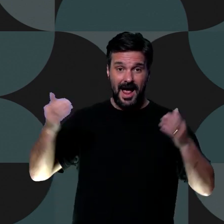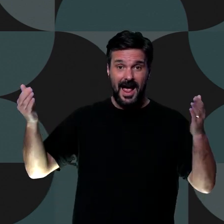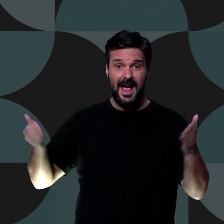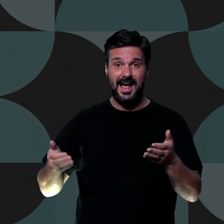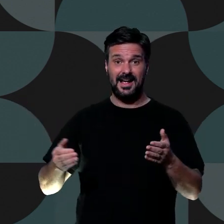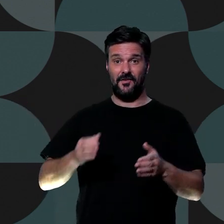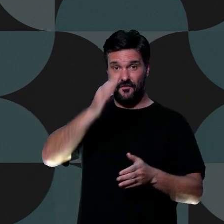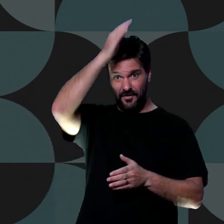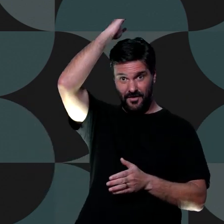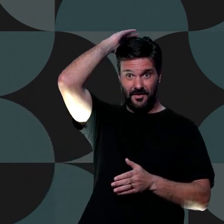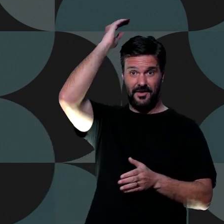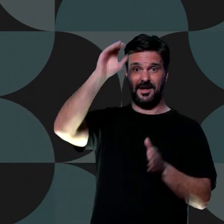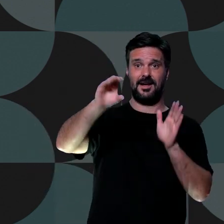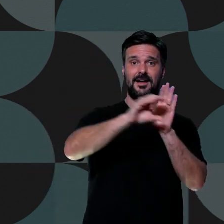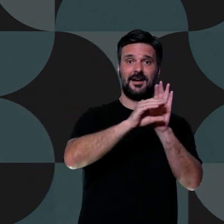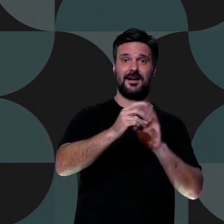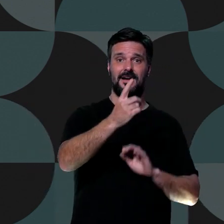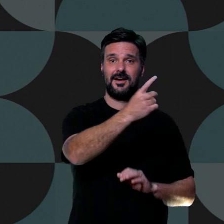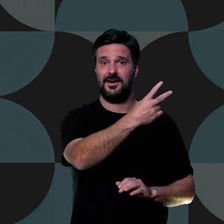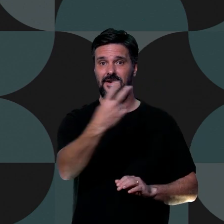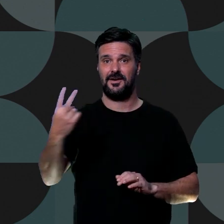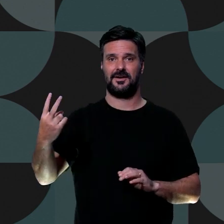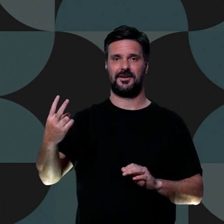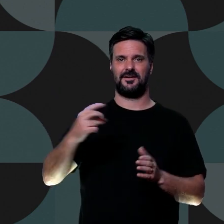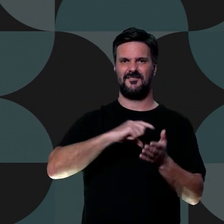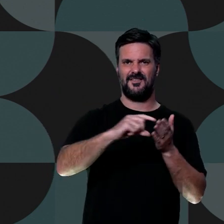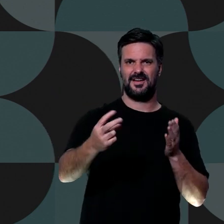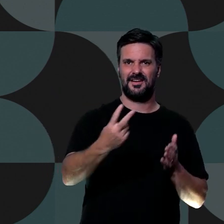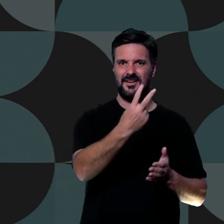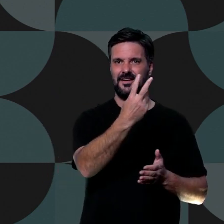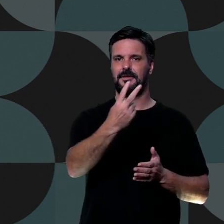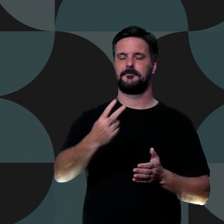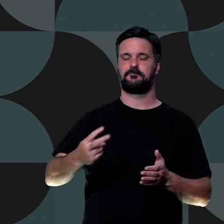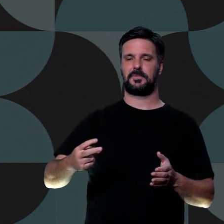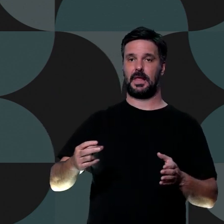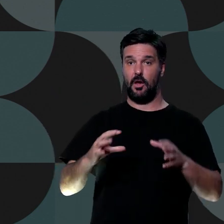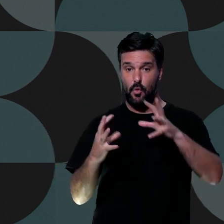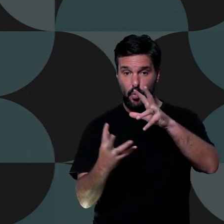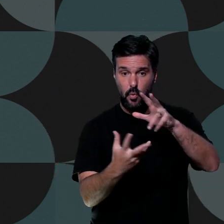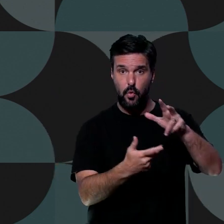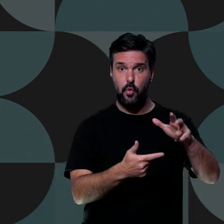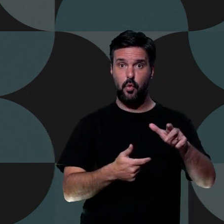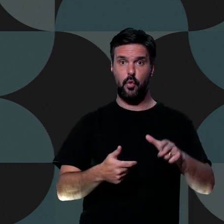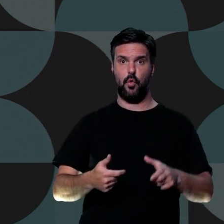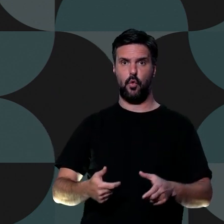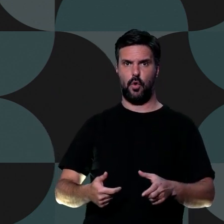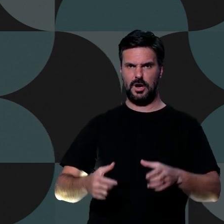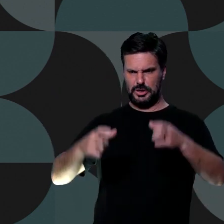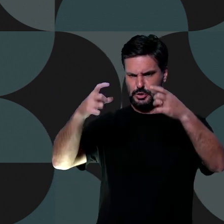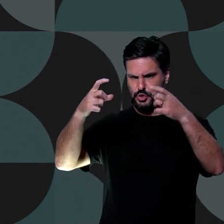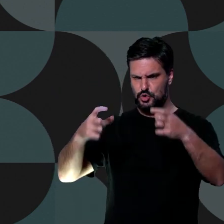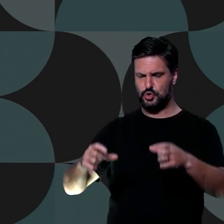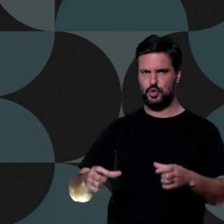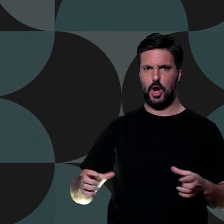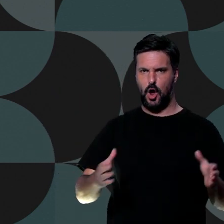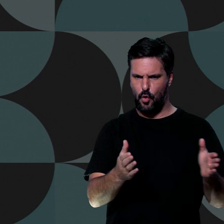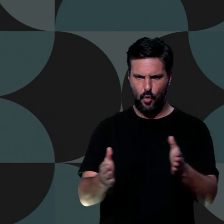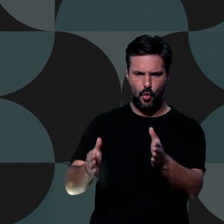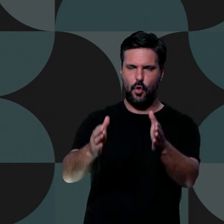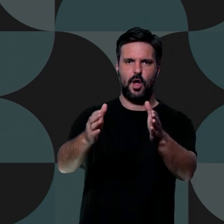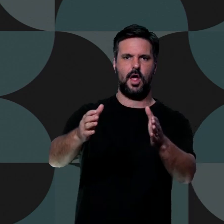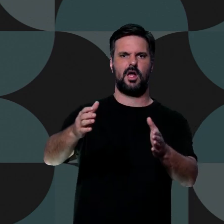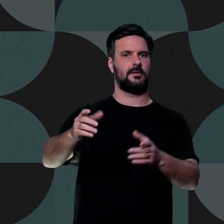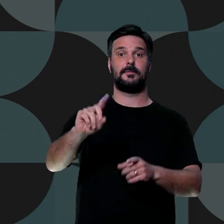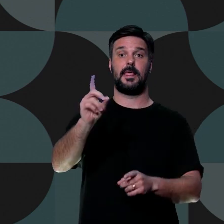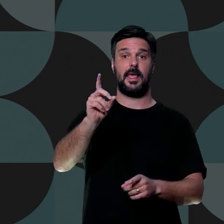Romanos capítulo 12 versículo 2 Não se amoldem ao padrão deste mundo, mas transformem-se pela renovação da sua